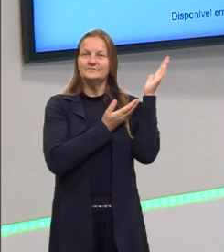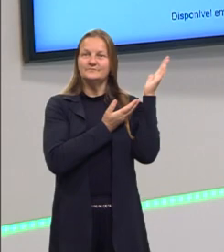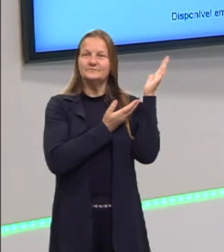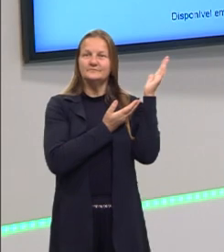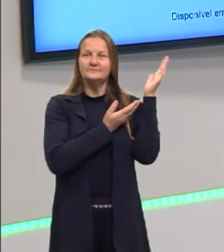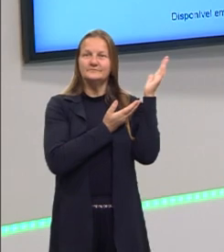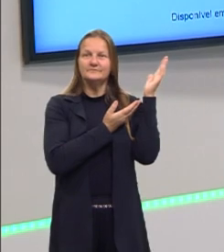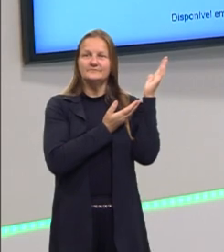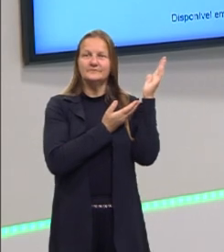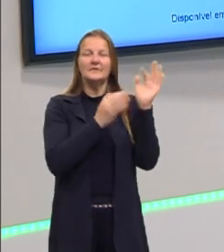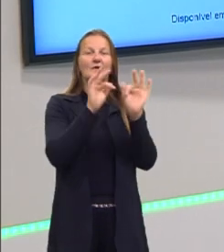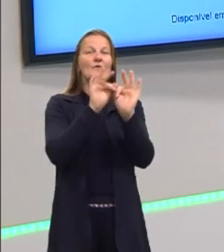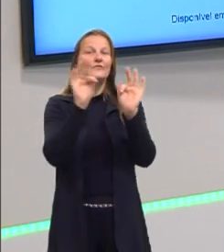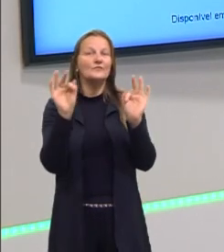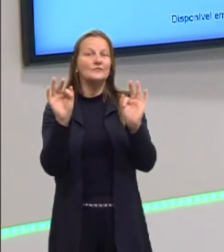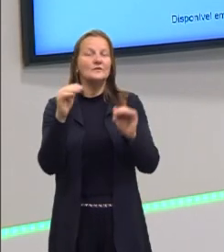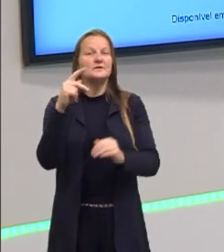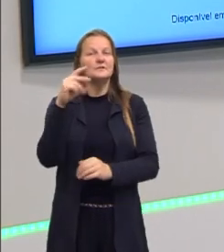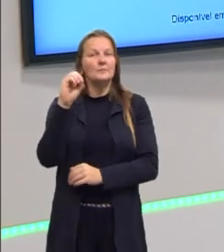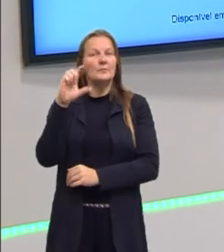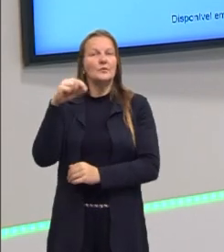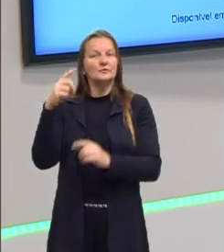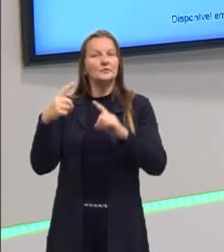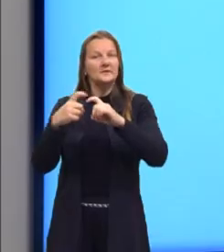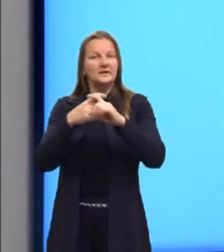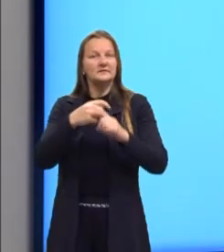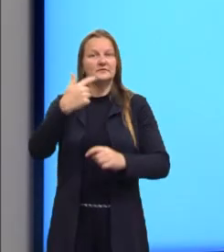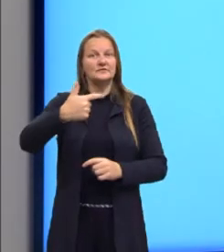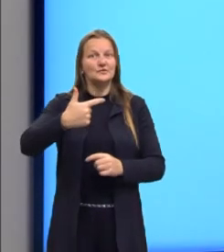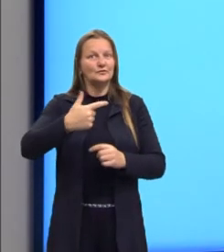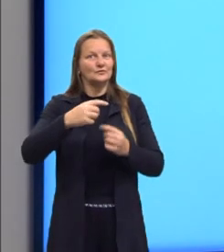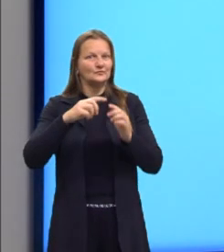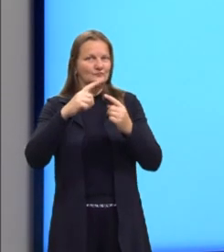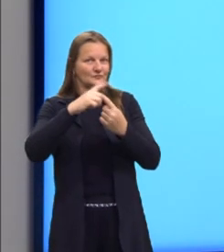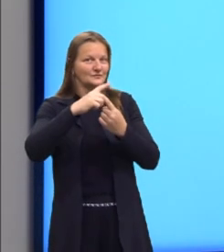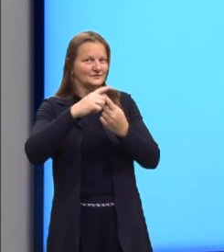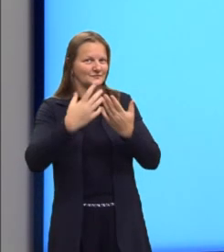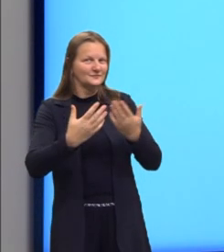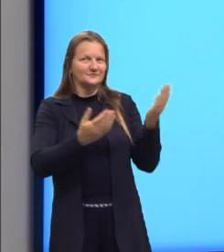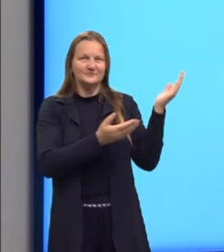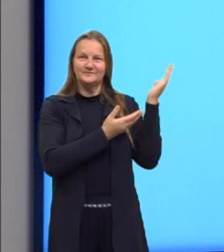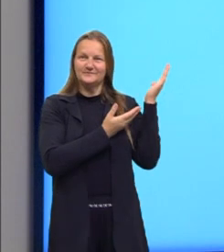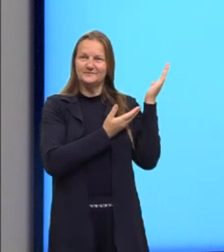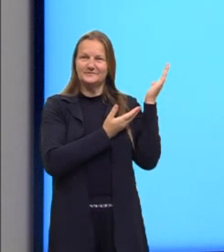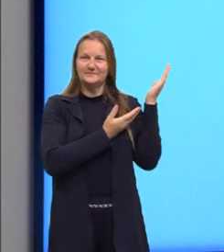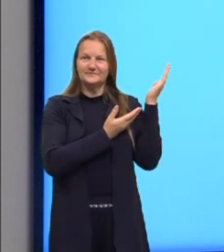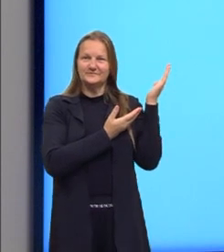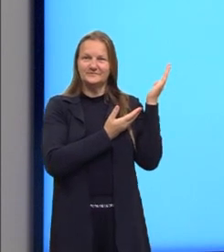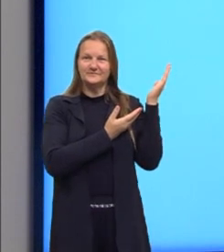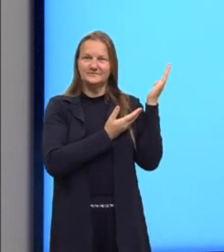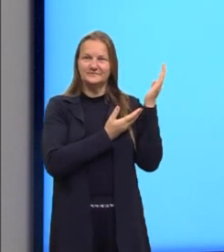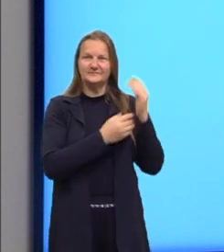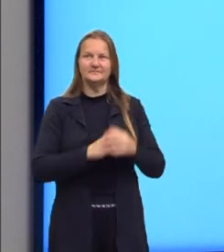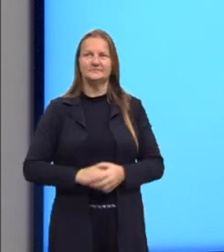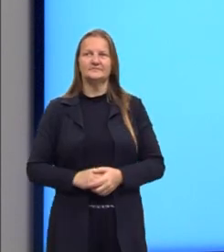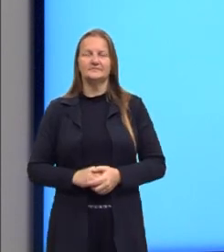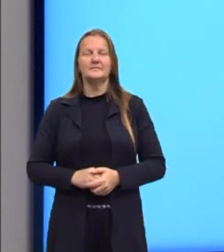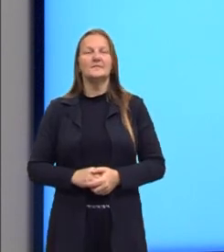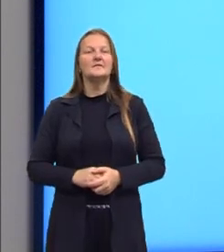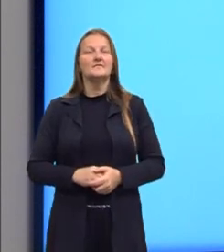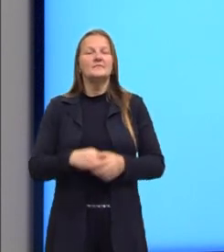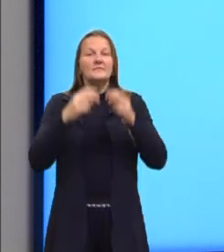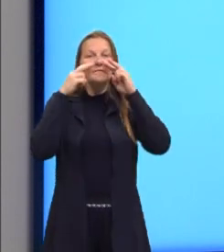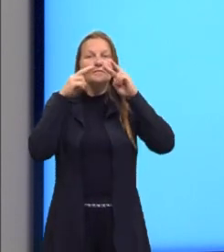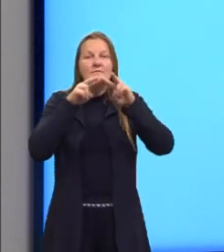funções polinomiais de segundo grau. Vamos entender um pouquinho sobre essas funções. Nós vimos, então,